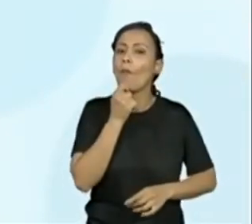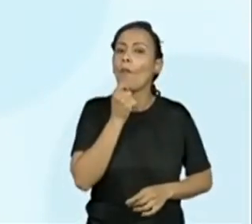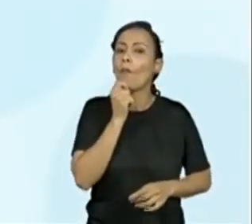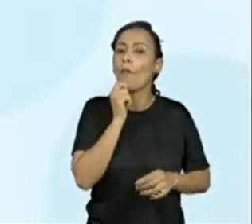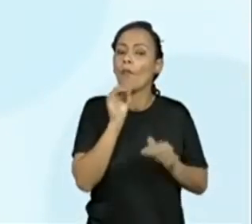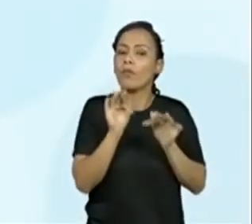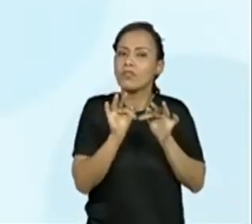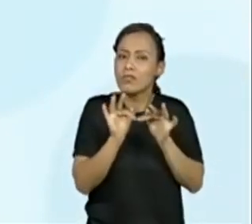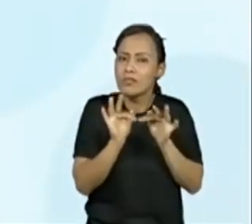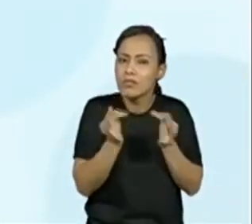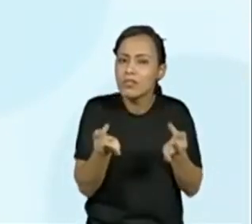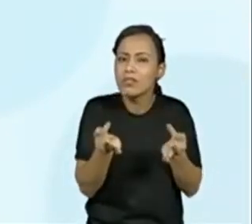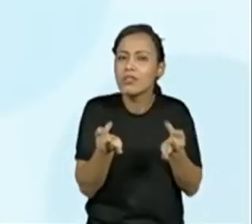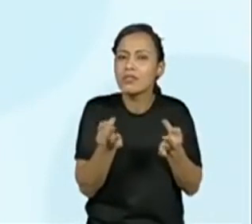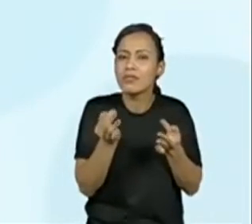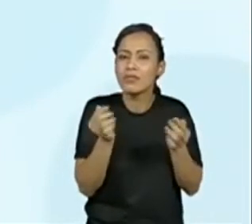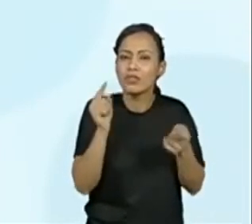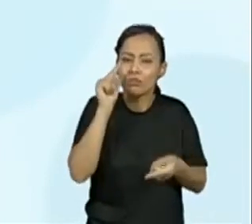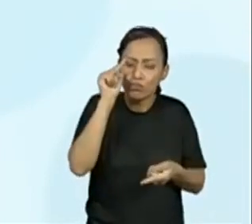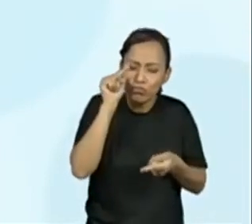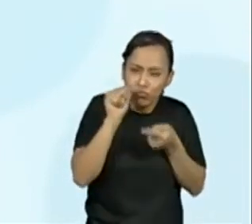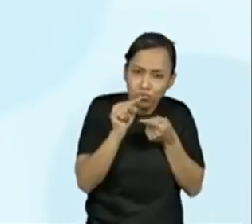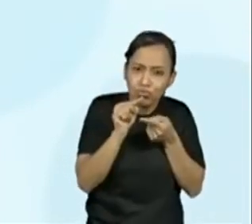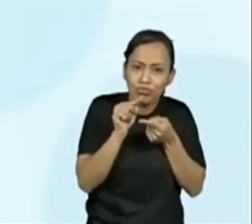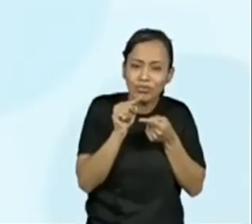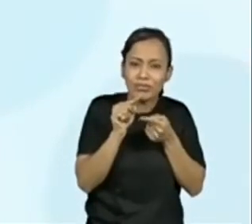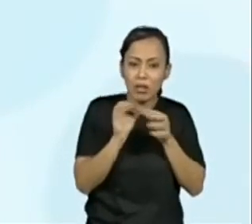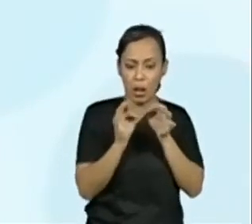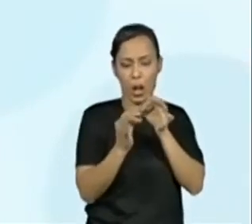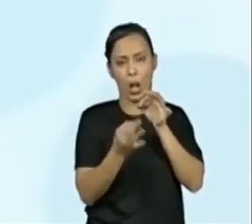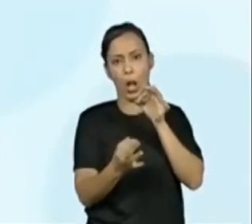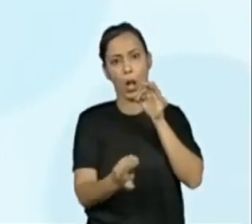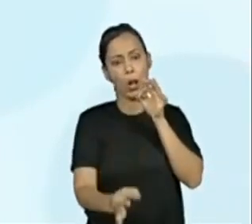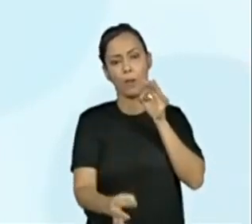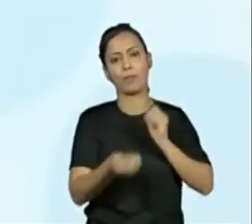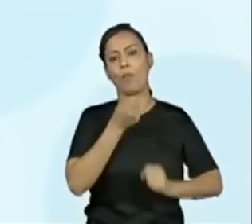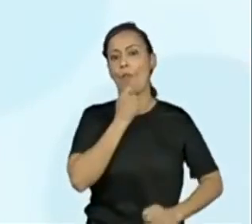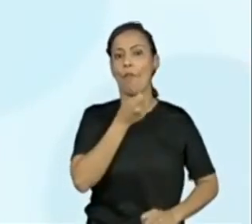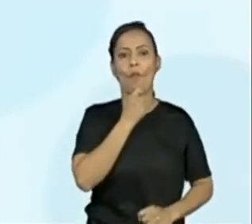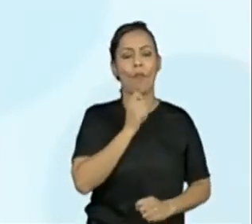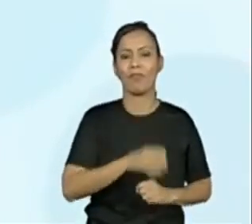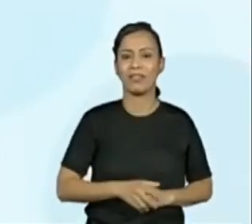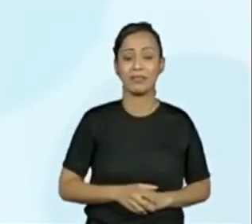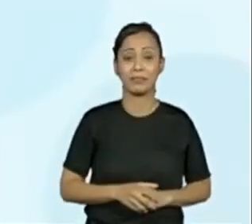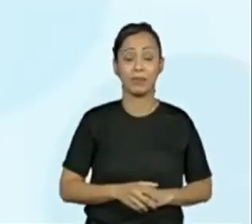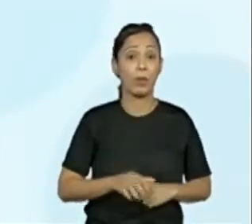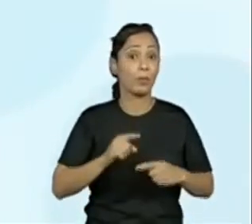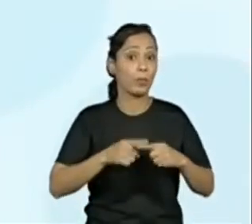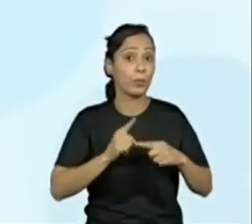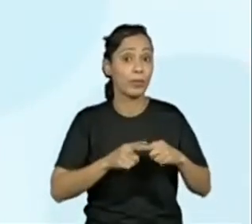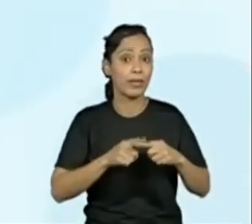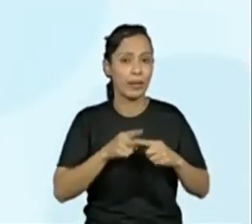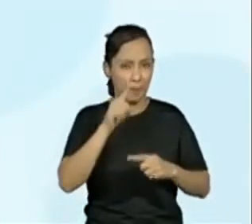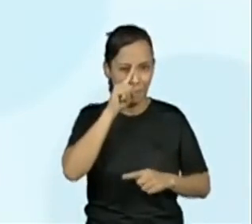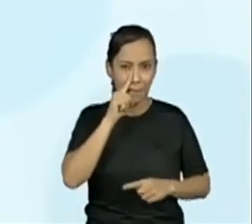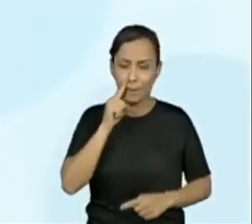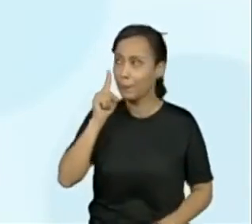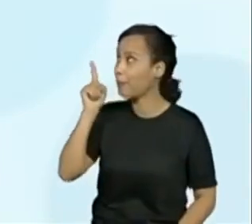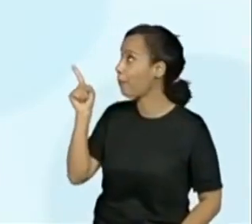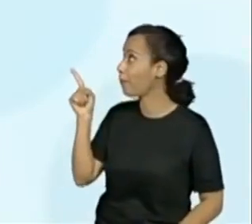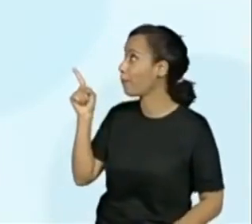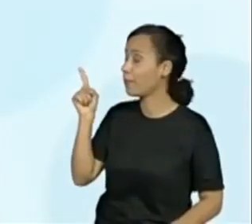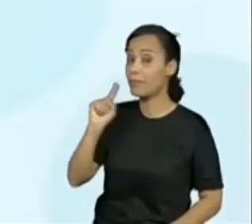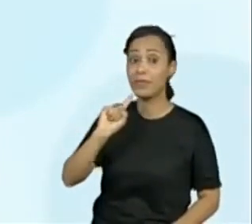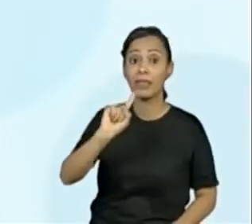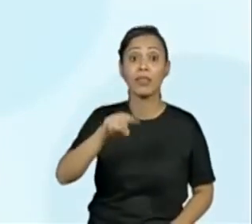ele complementa e traz mais informações, mas não revela todos os detalhes, pois eles serão apresentados